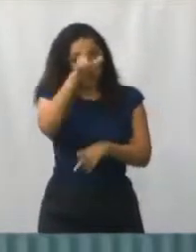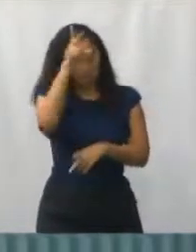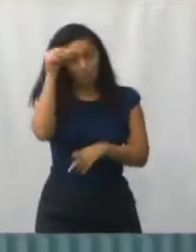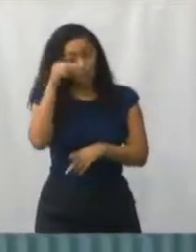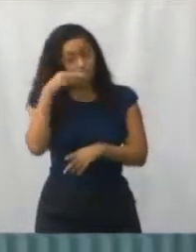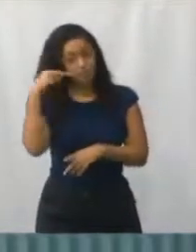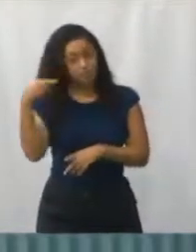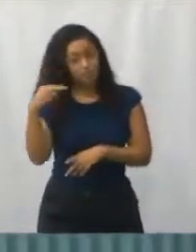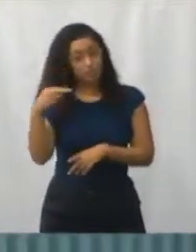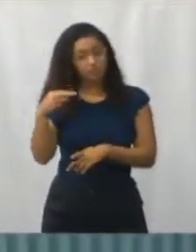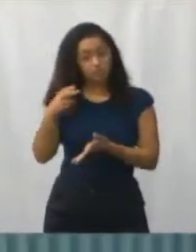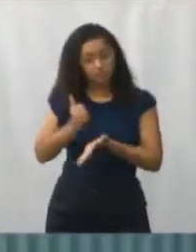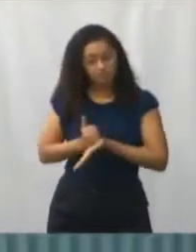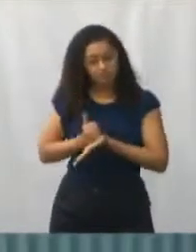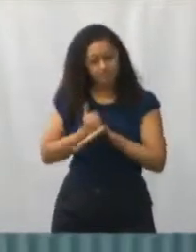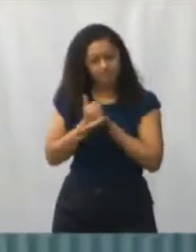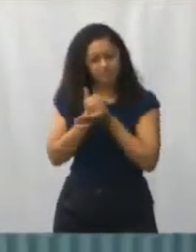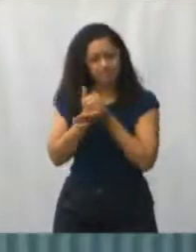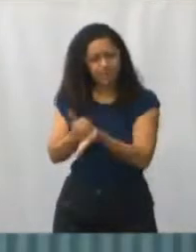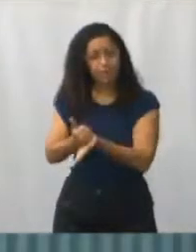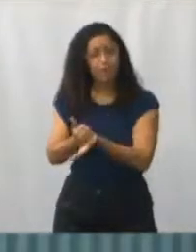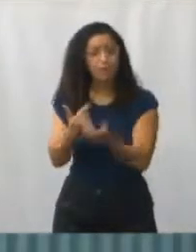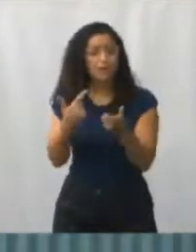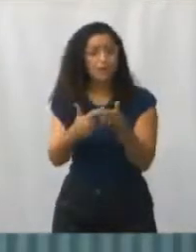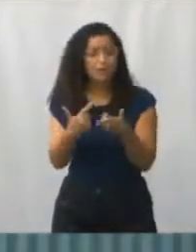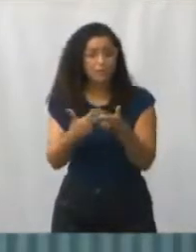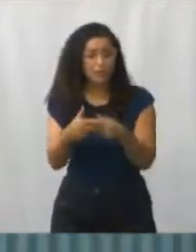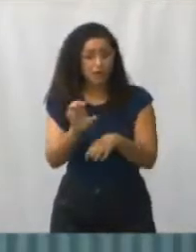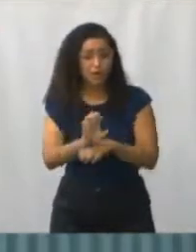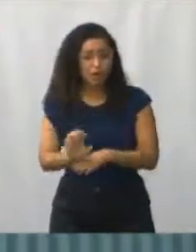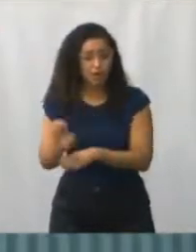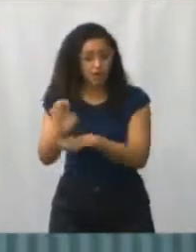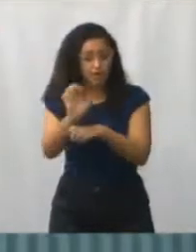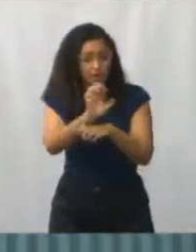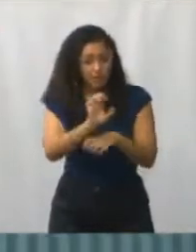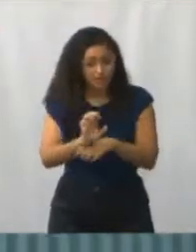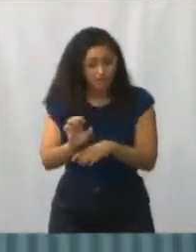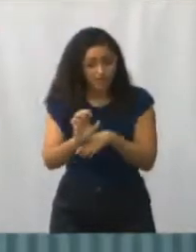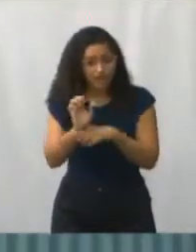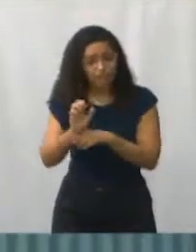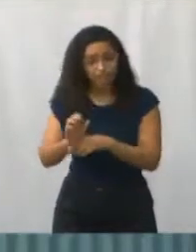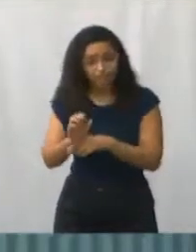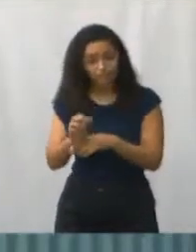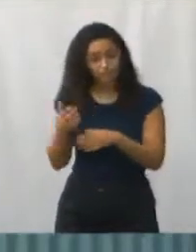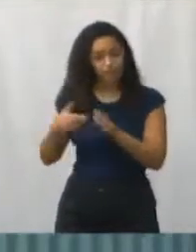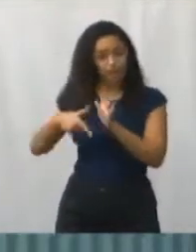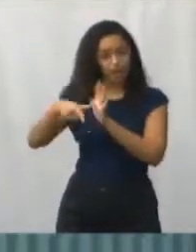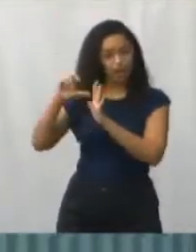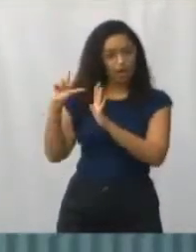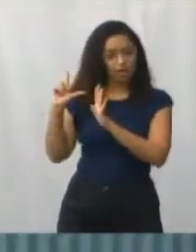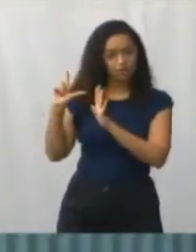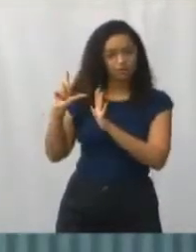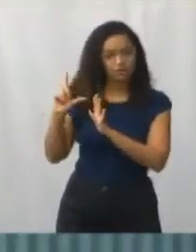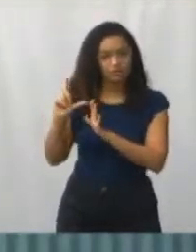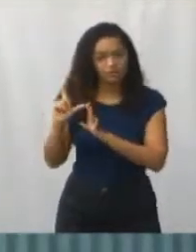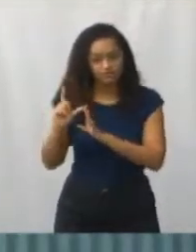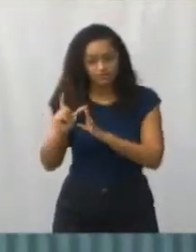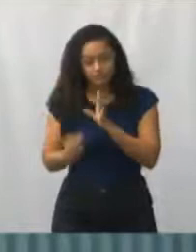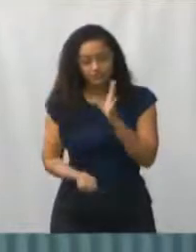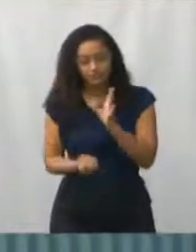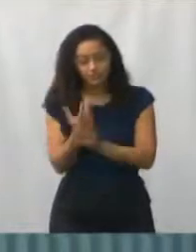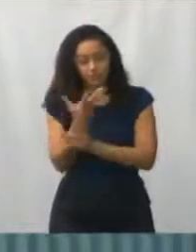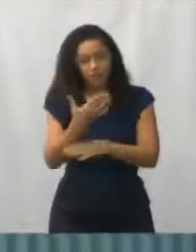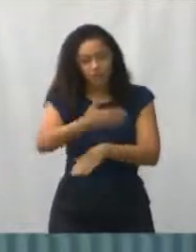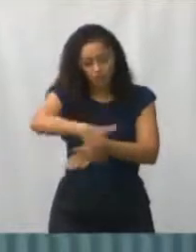compensasse a rua que era projetada no meio do terreno onde era a Telemar. Fizeram a faixa lá de três metros, estão